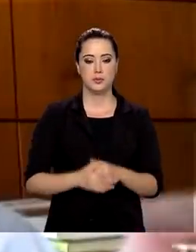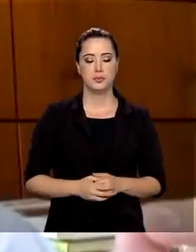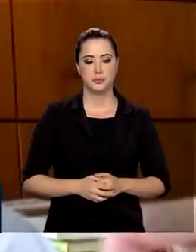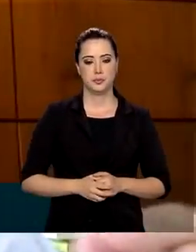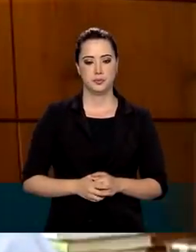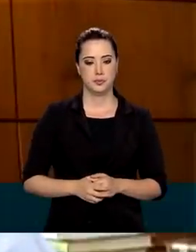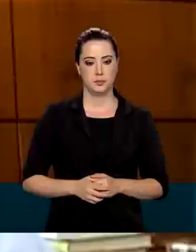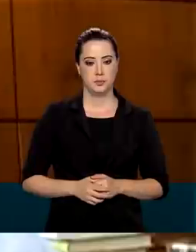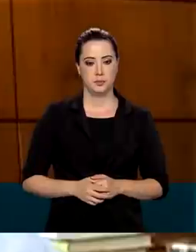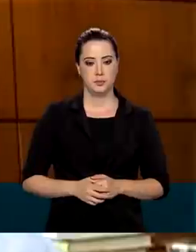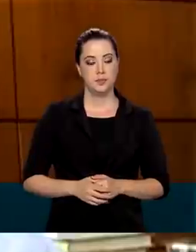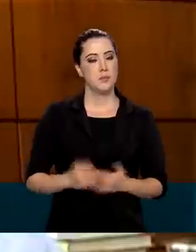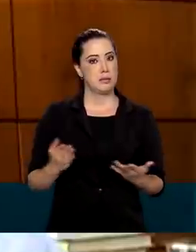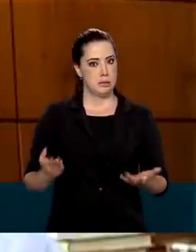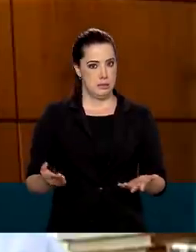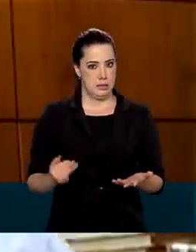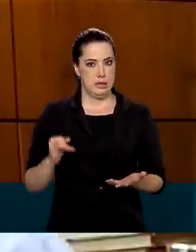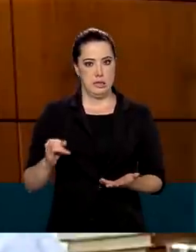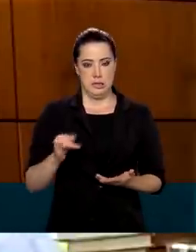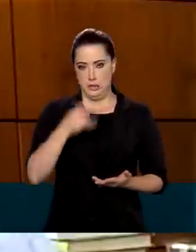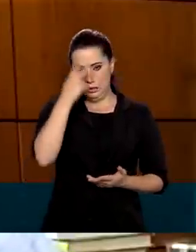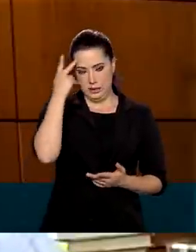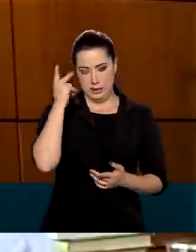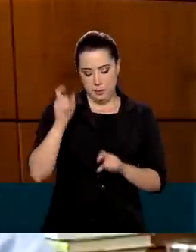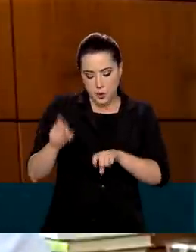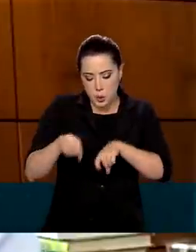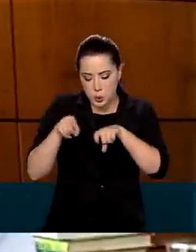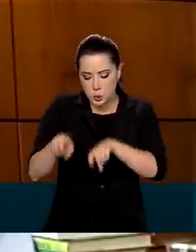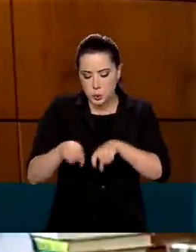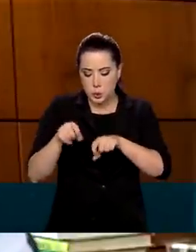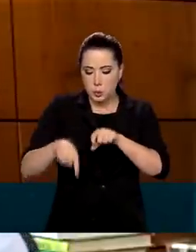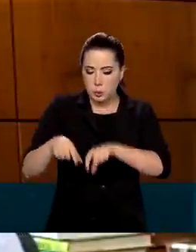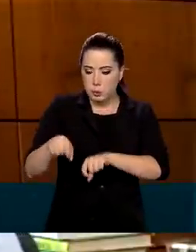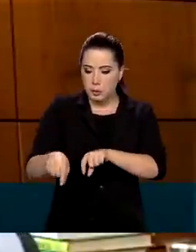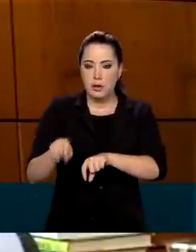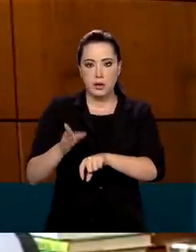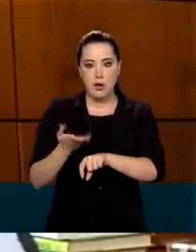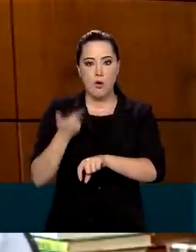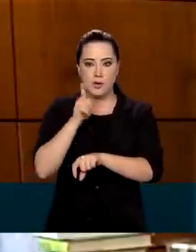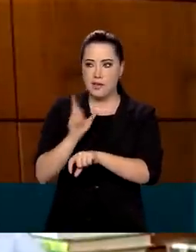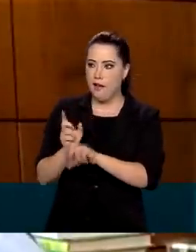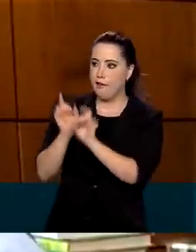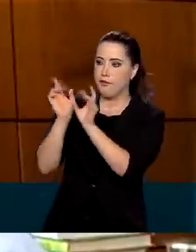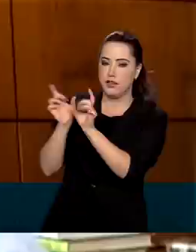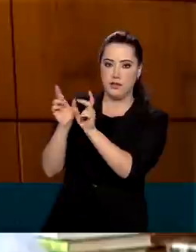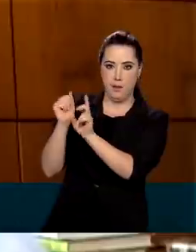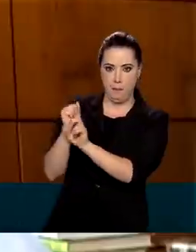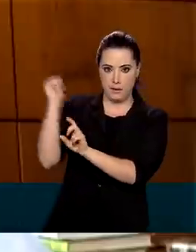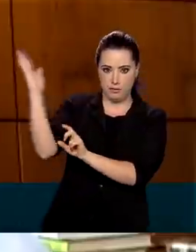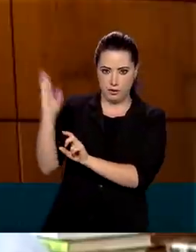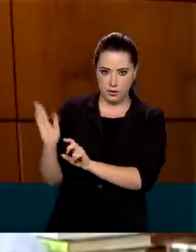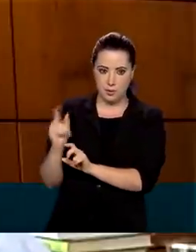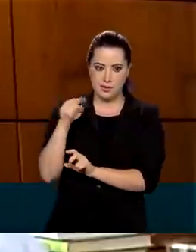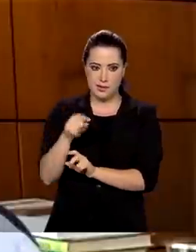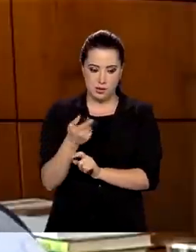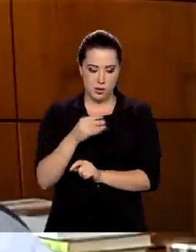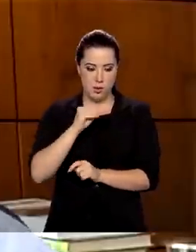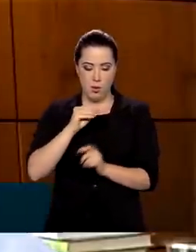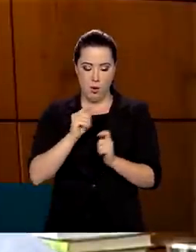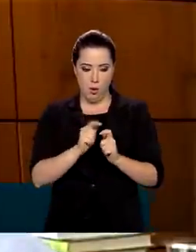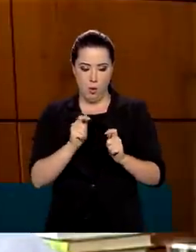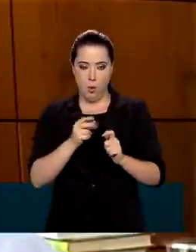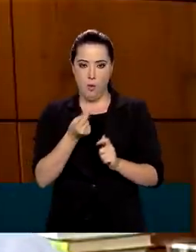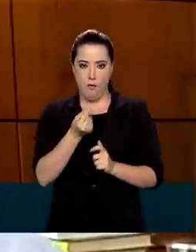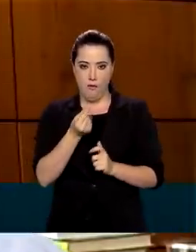agricultor acessa o mercado internacional, ele está aumentando, de um lado, a sua receita e, além disso, também